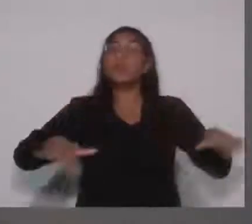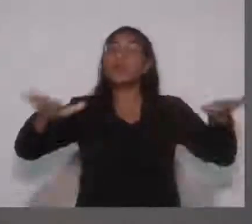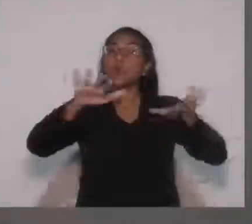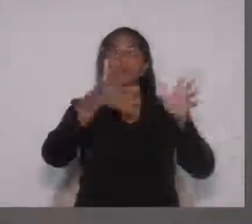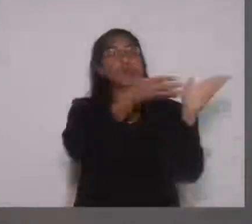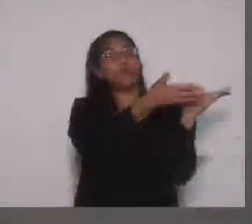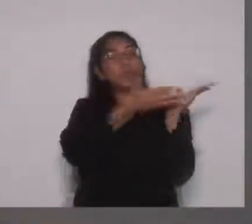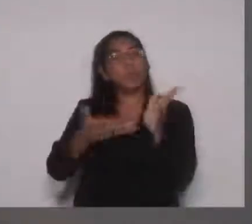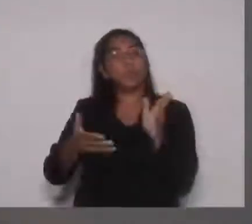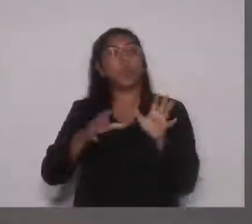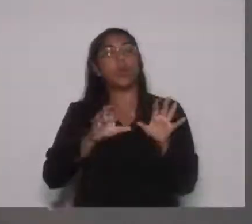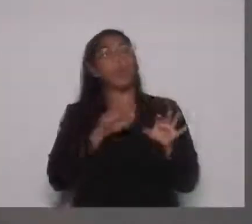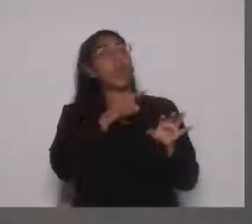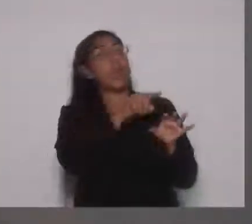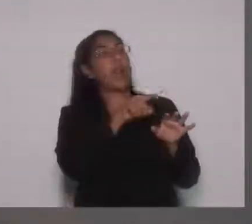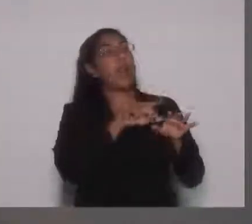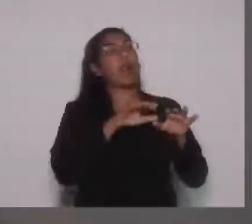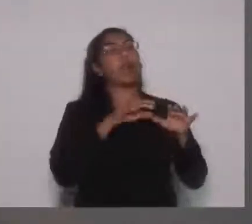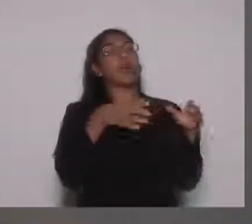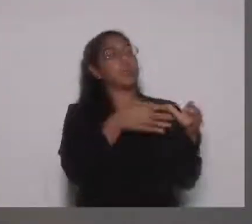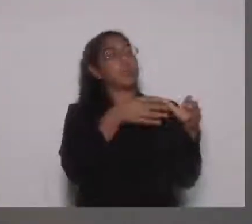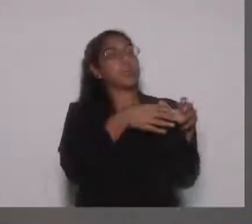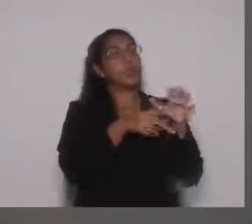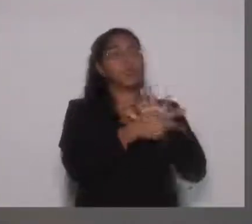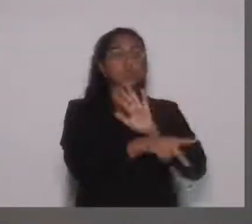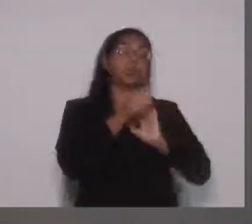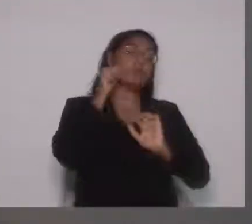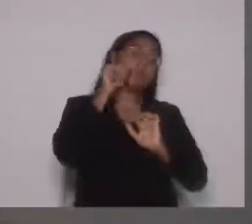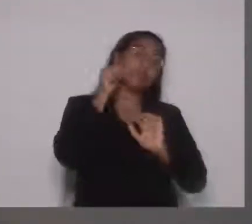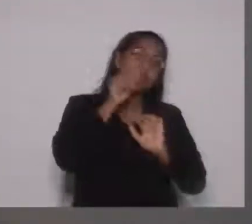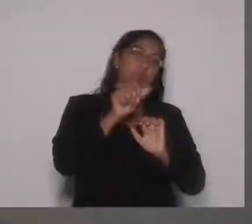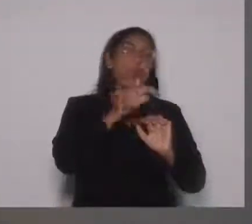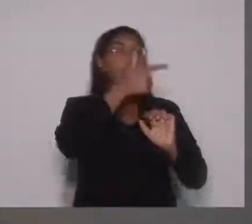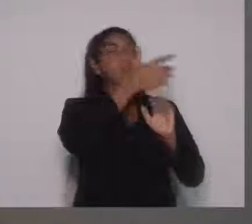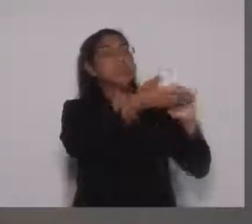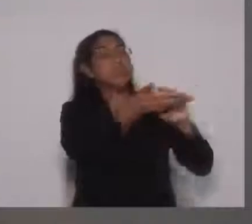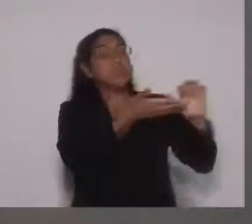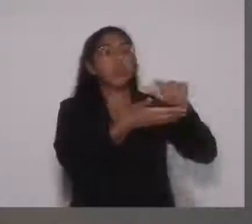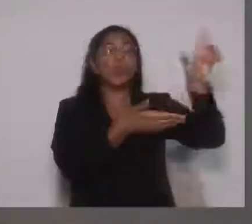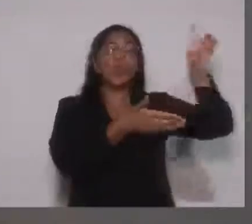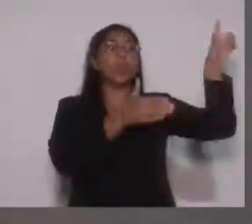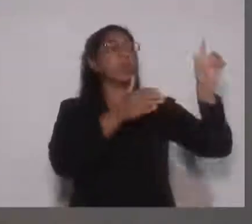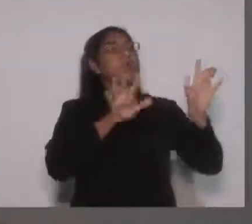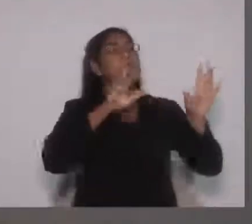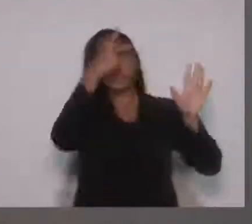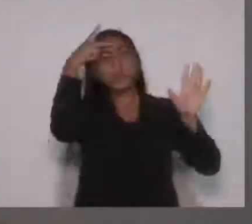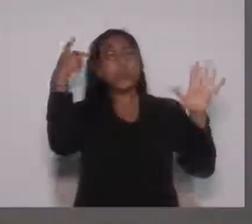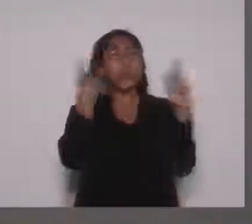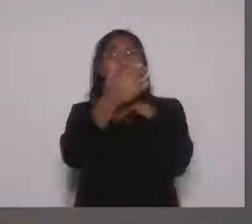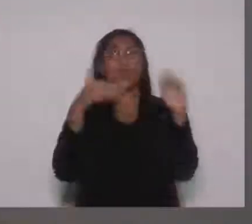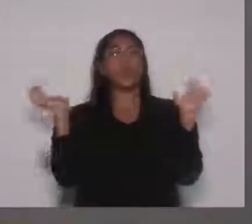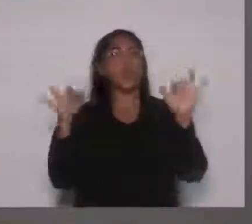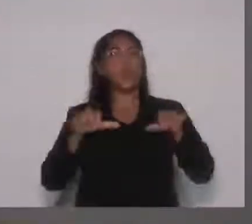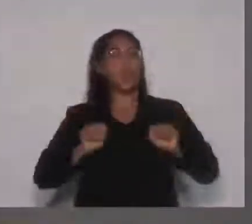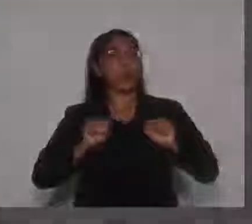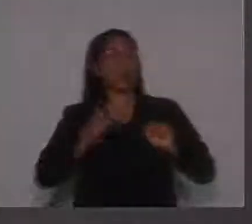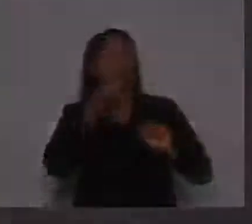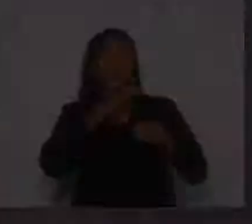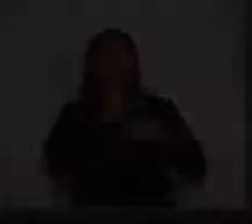o Conselho da Mulher já recebeu o convite, outros conselhos e outras secretarias, mas é aberto a toda a população. Boa noite a todos.